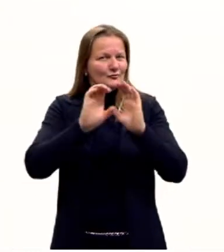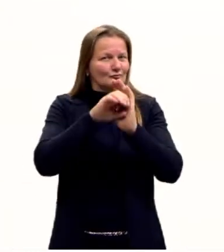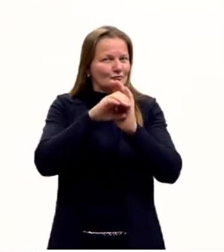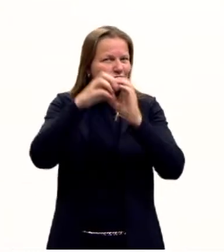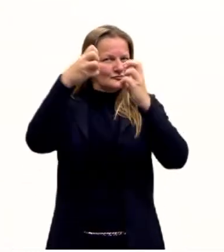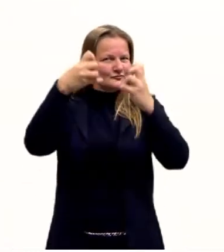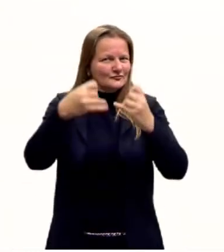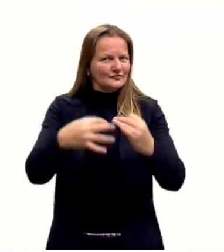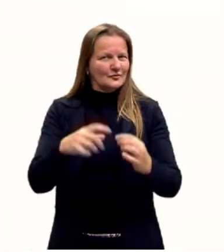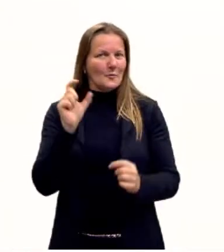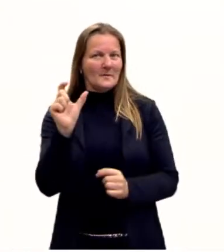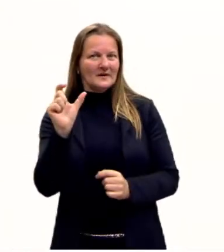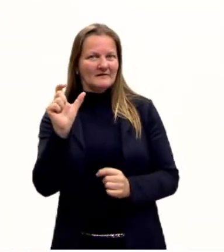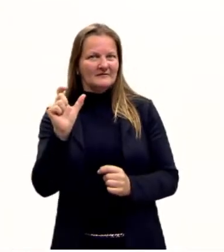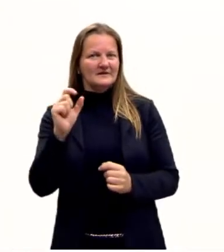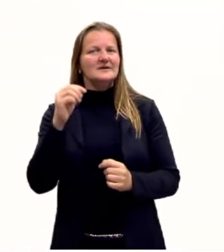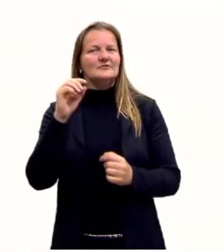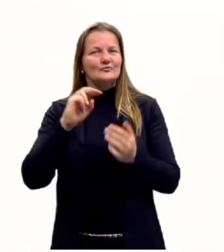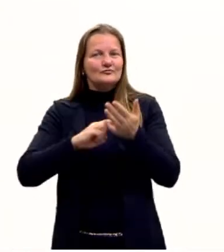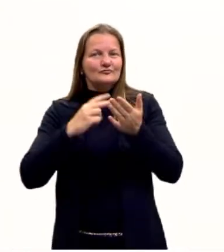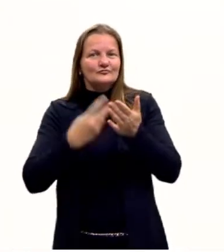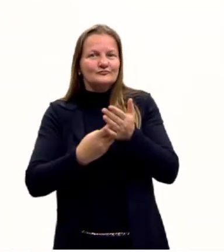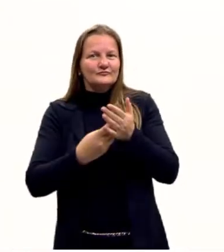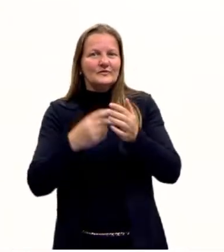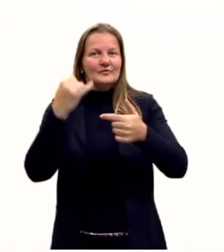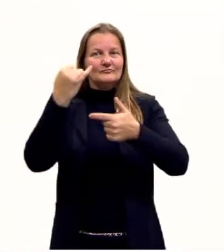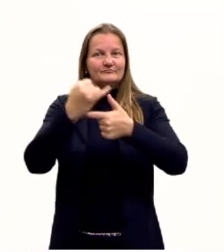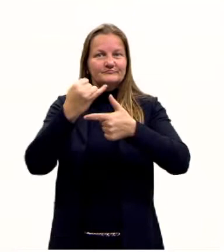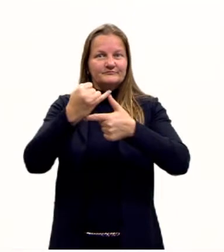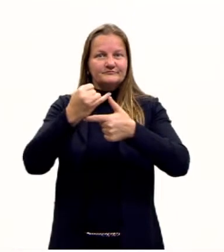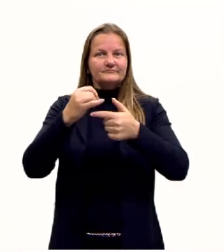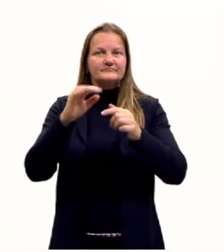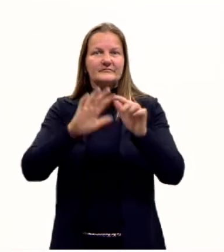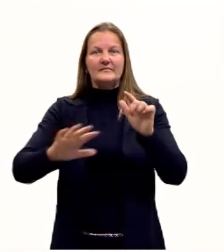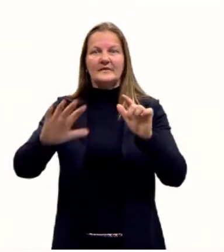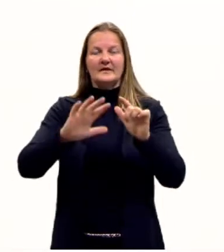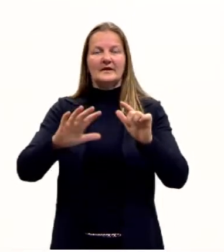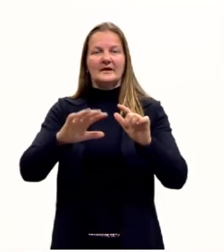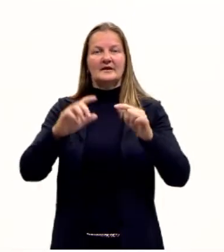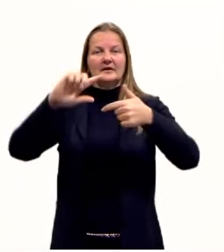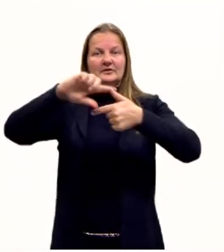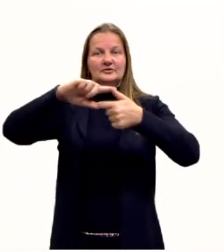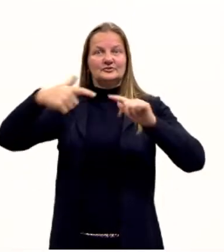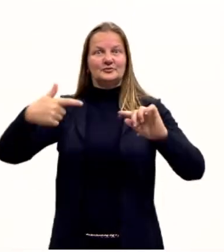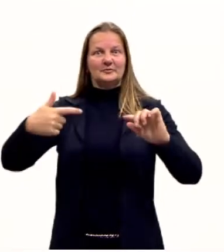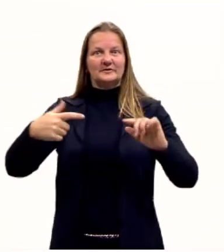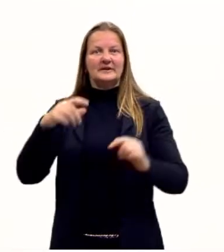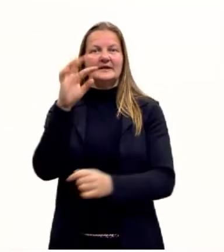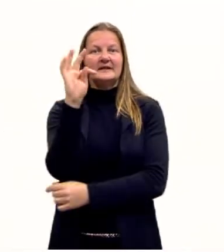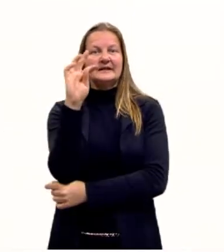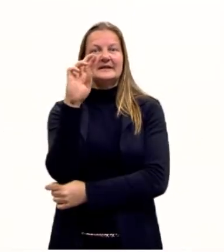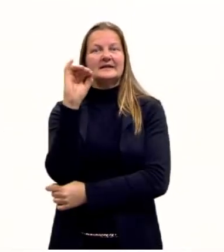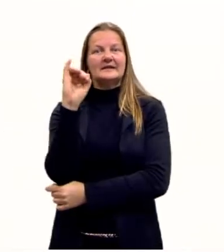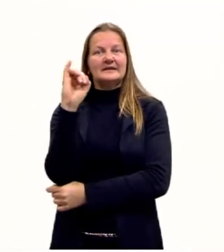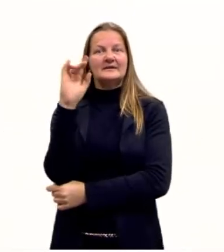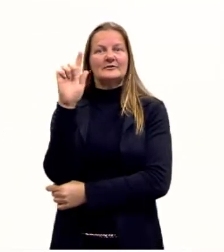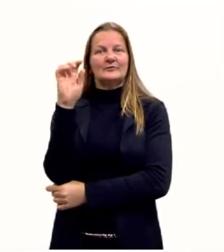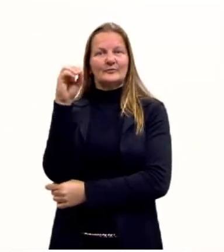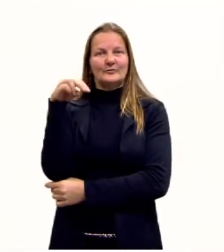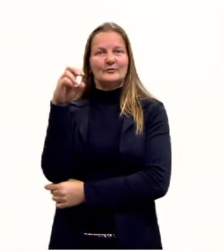palavra significa, o que nós estudamos nesta área da geometria chamada trigonometria?